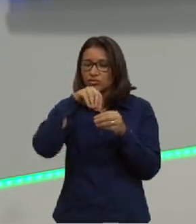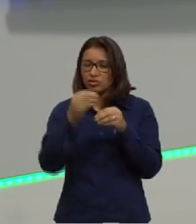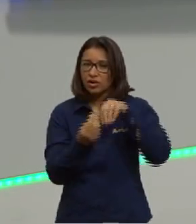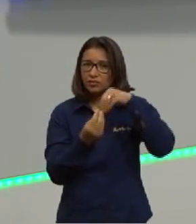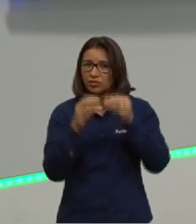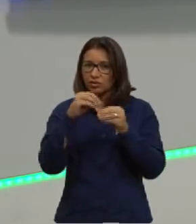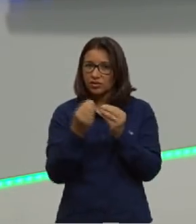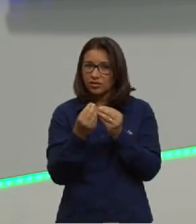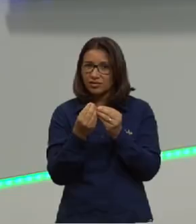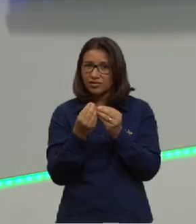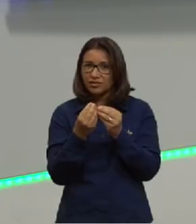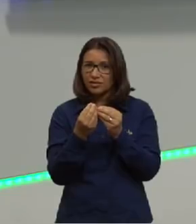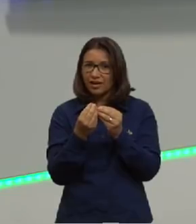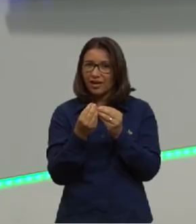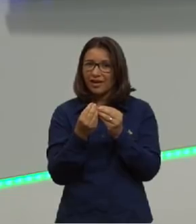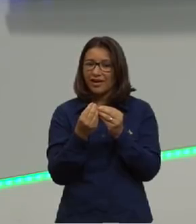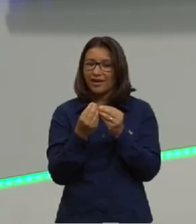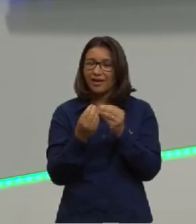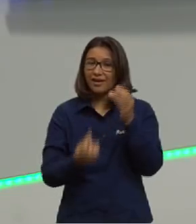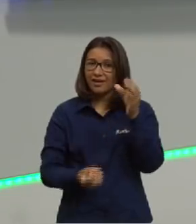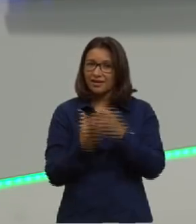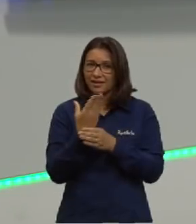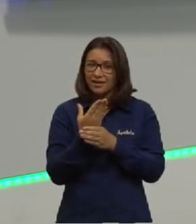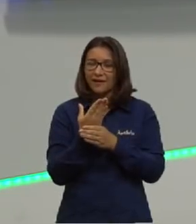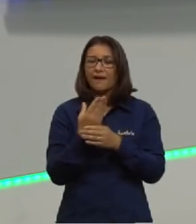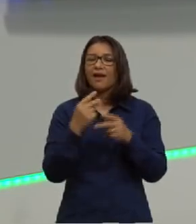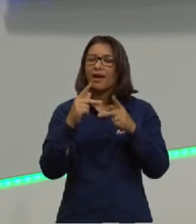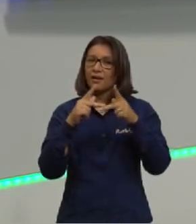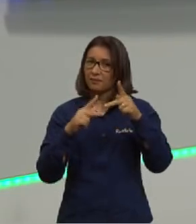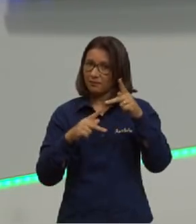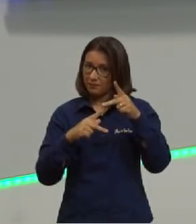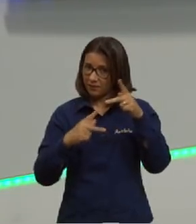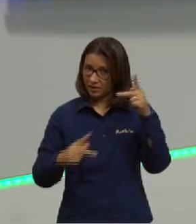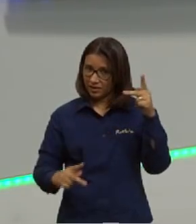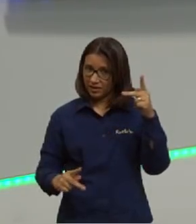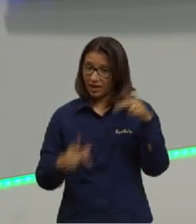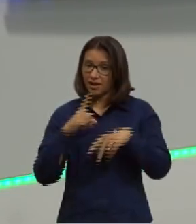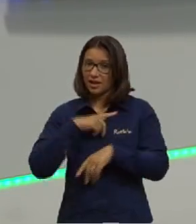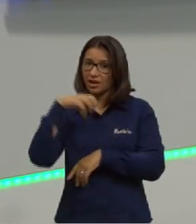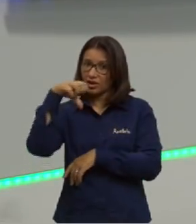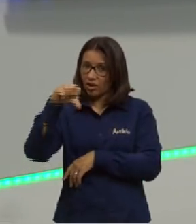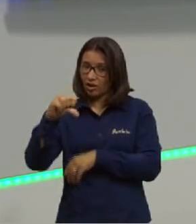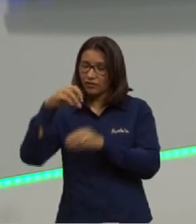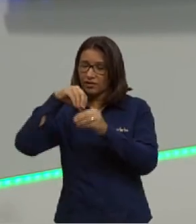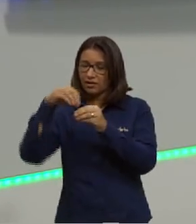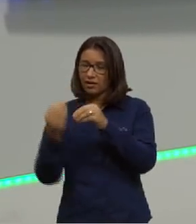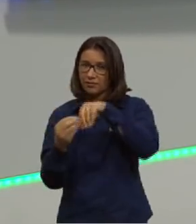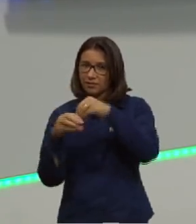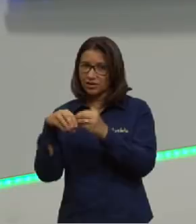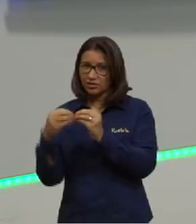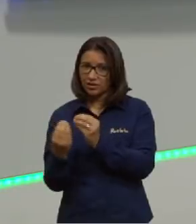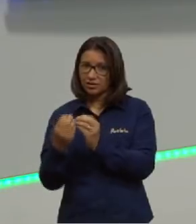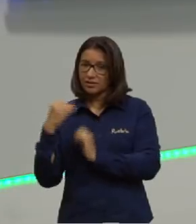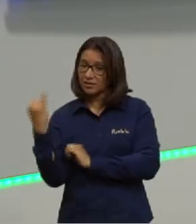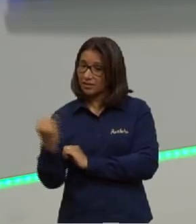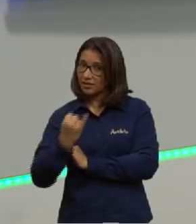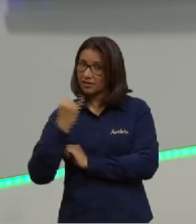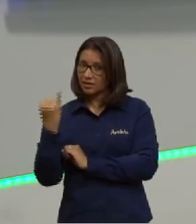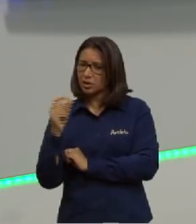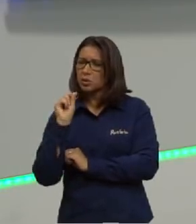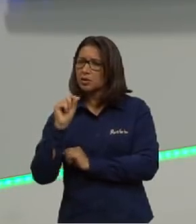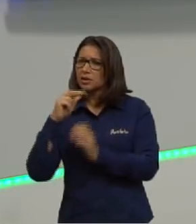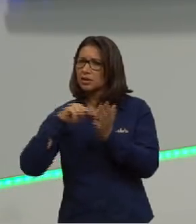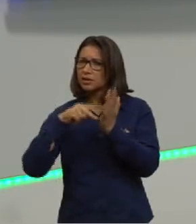proteínas. Anota aí. A gente tem nove aminoácidos chamados de essenciais. O que